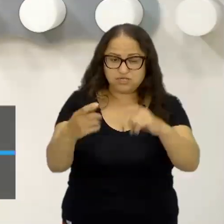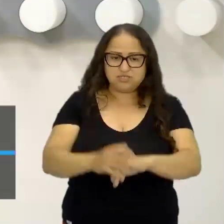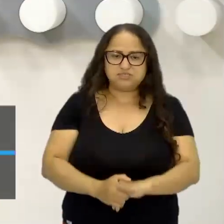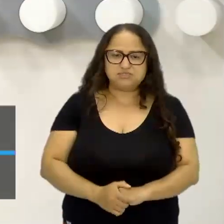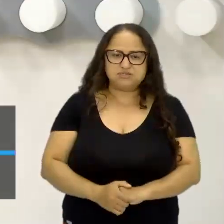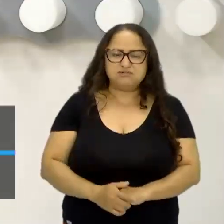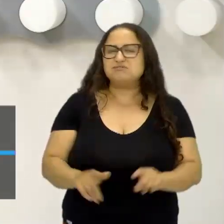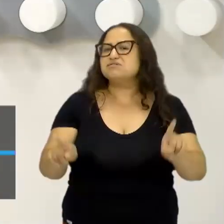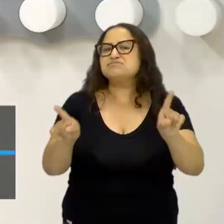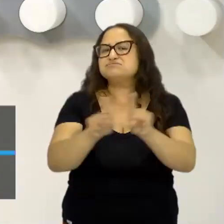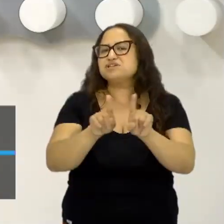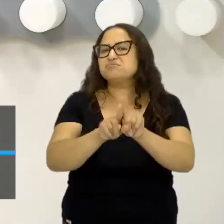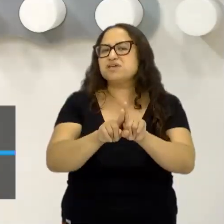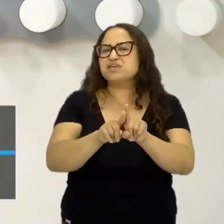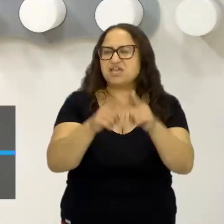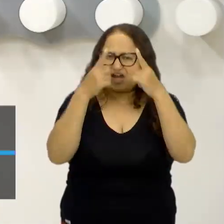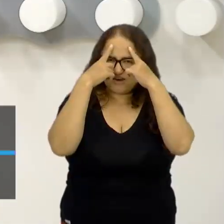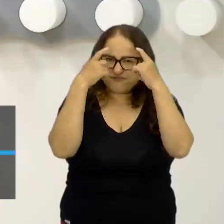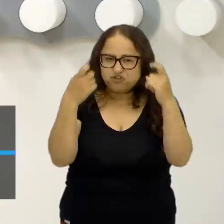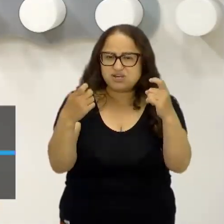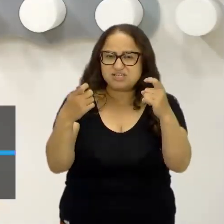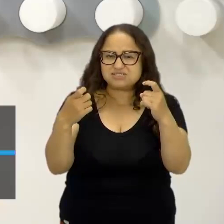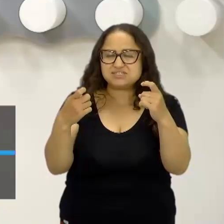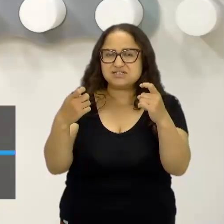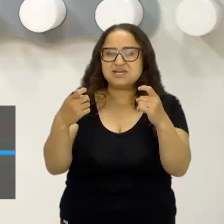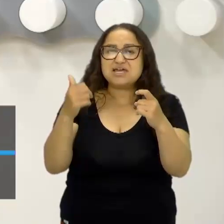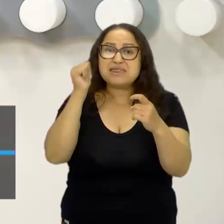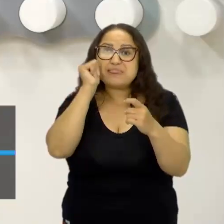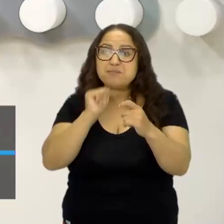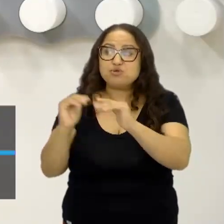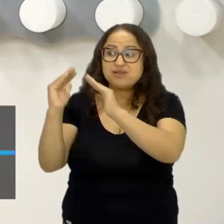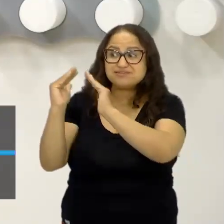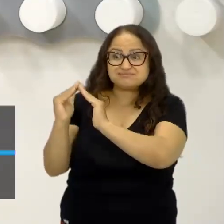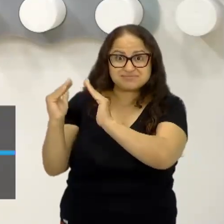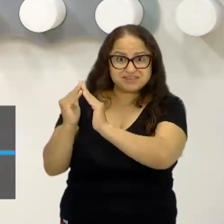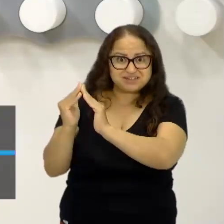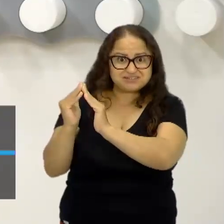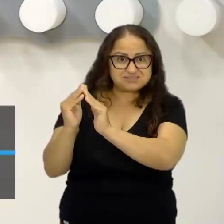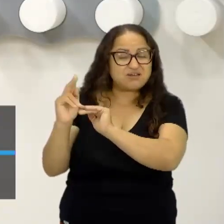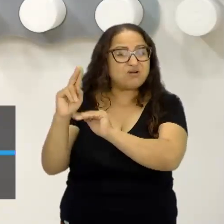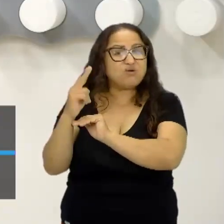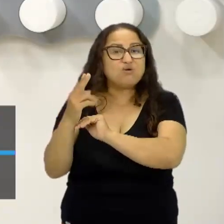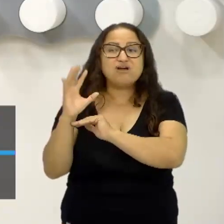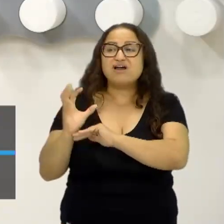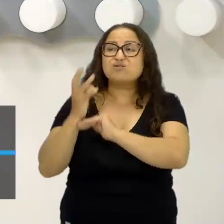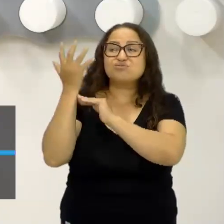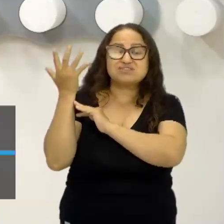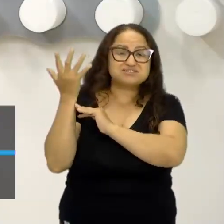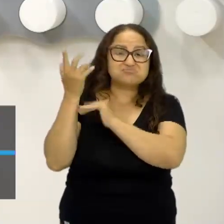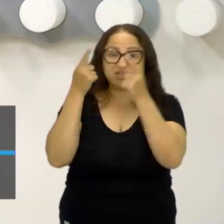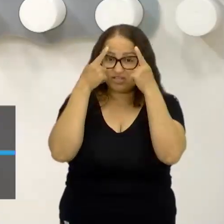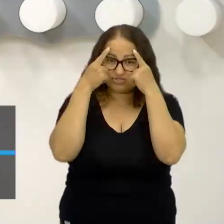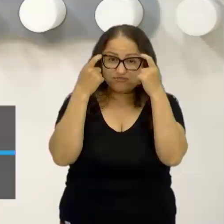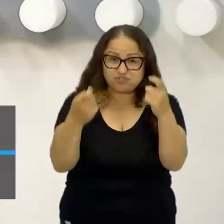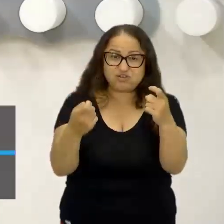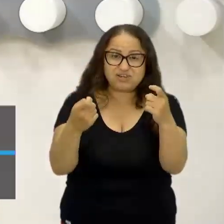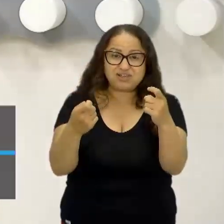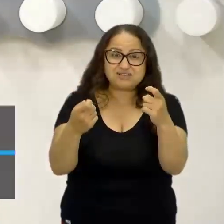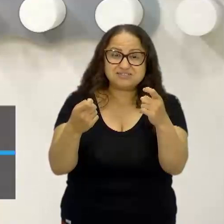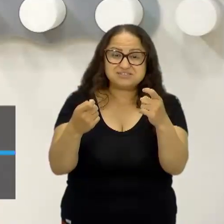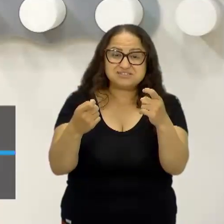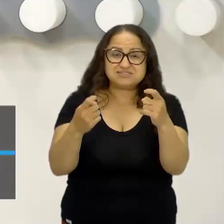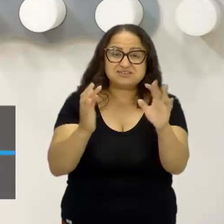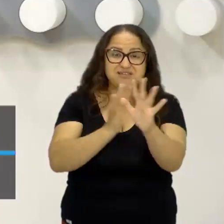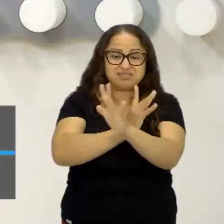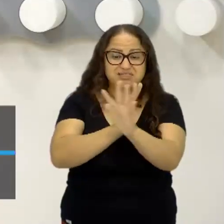doméstica, nós falamos sobre as situações, né, de violência urbana, né,